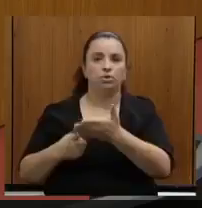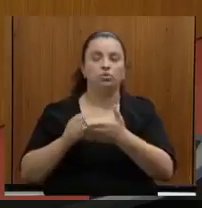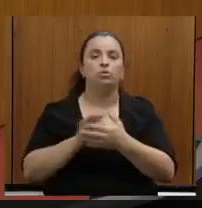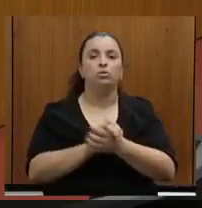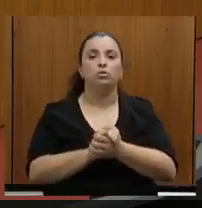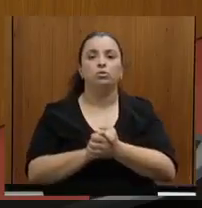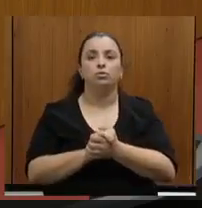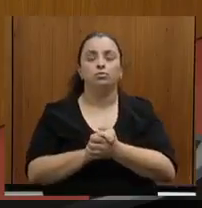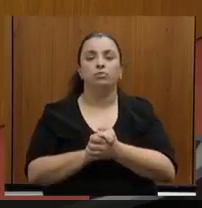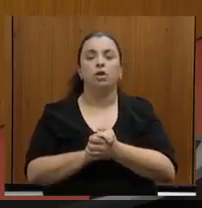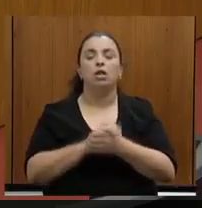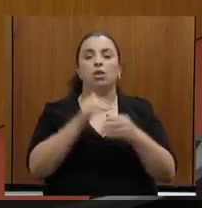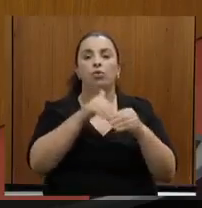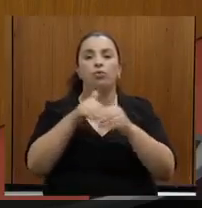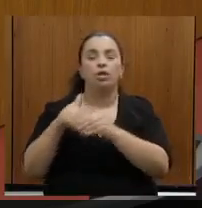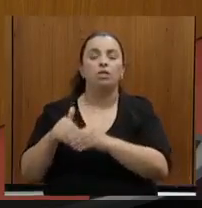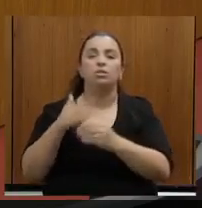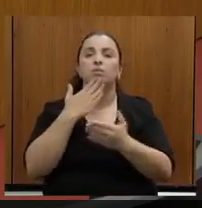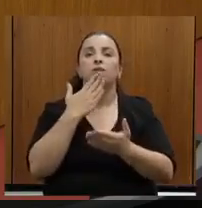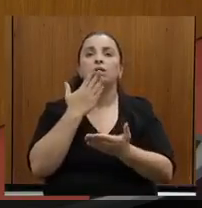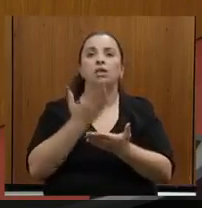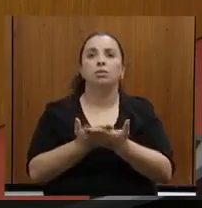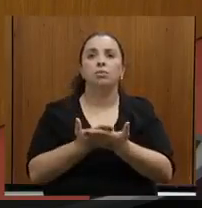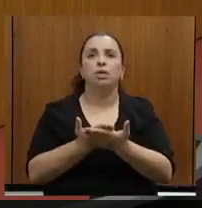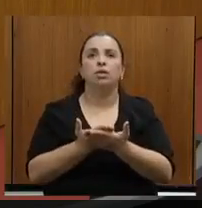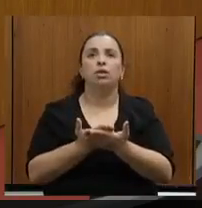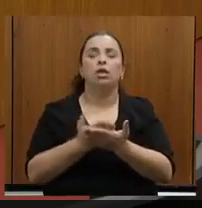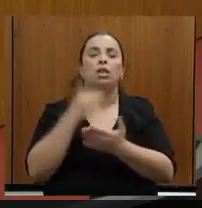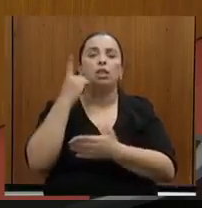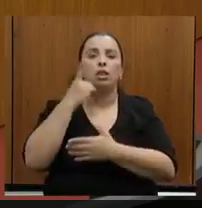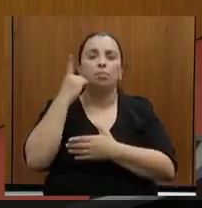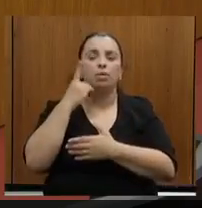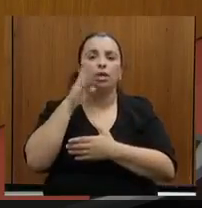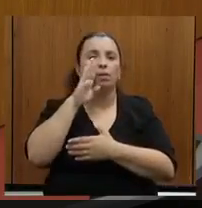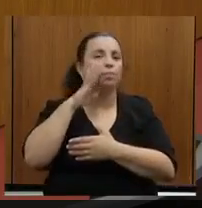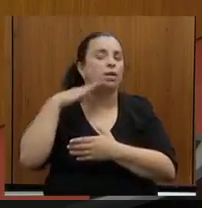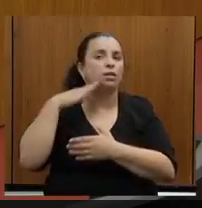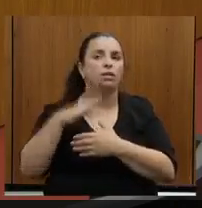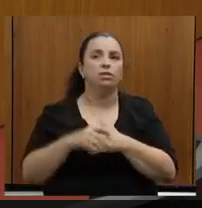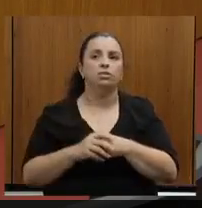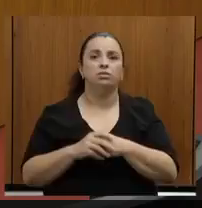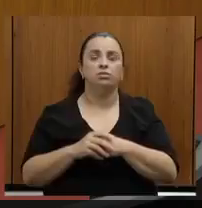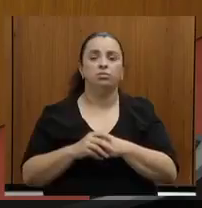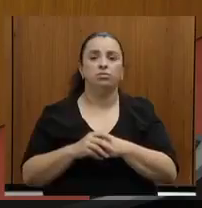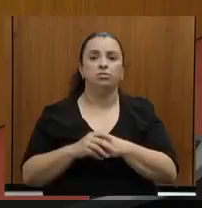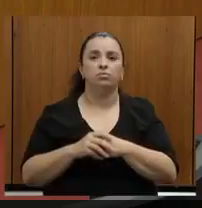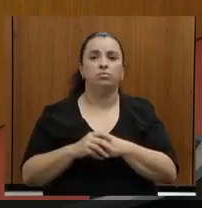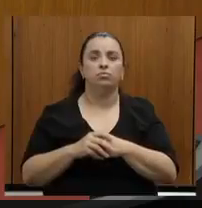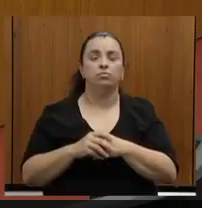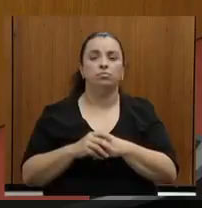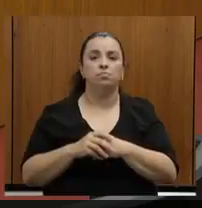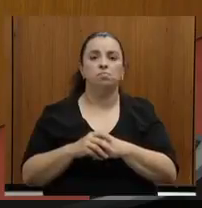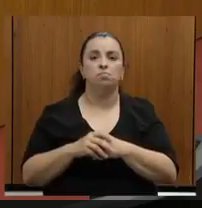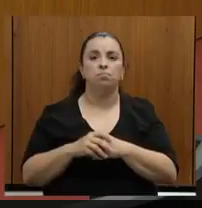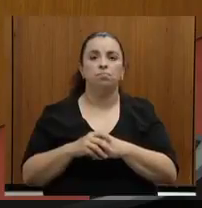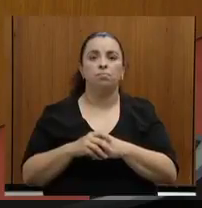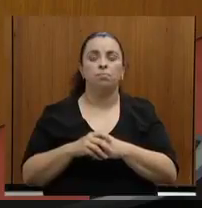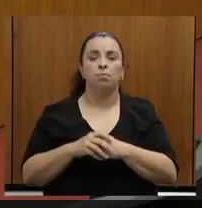Em votação, requerimento da deputada Beatriz Serqueira. Em votação...